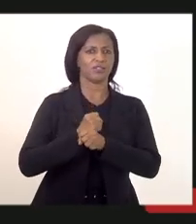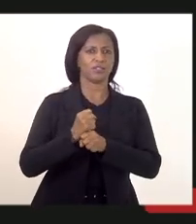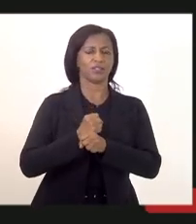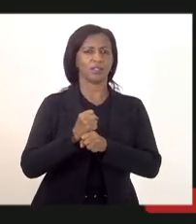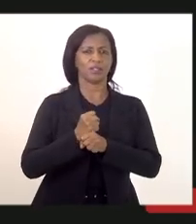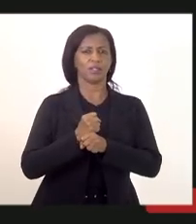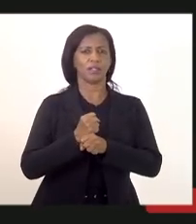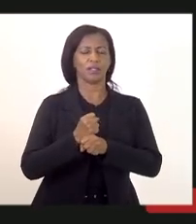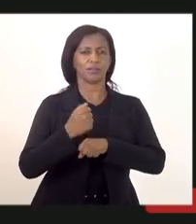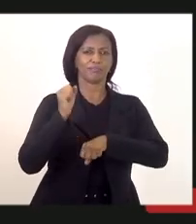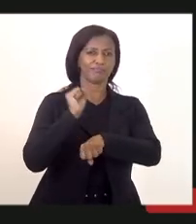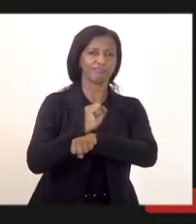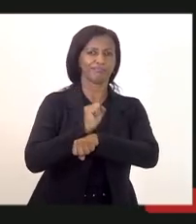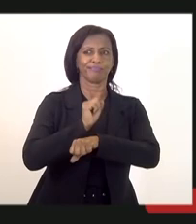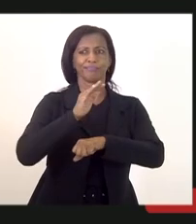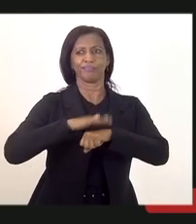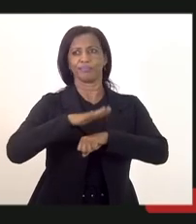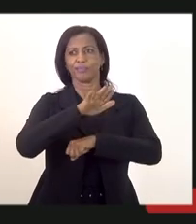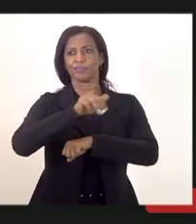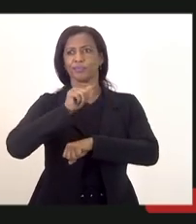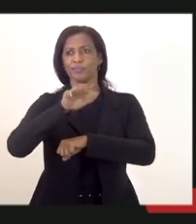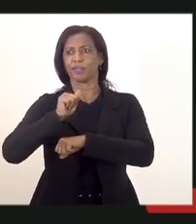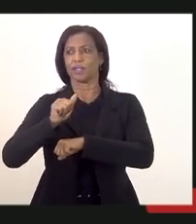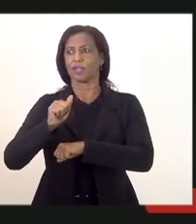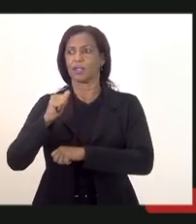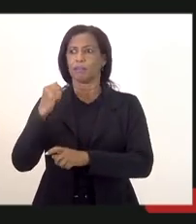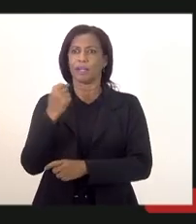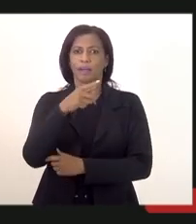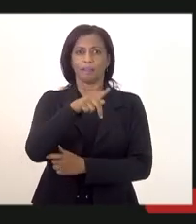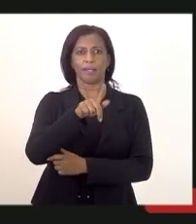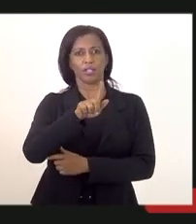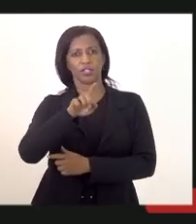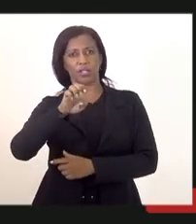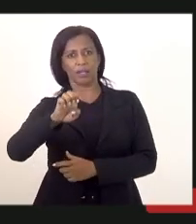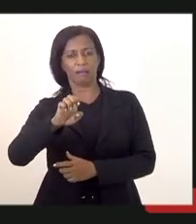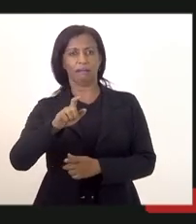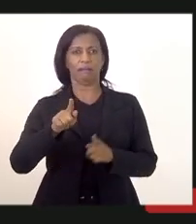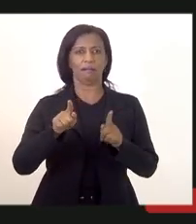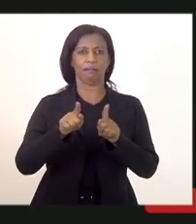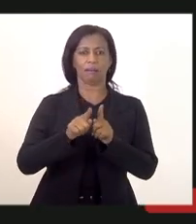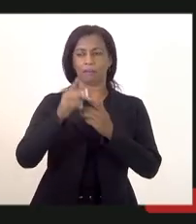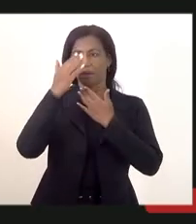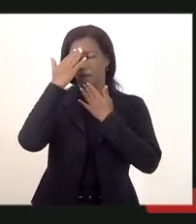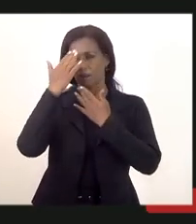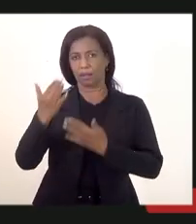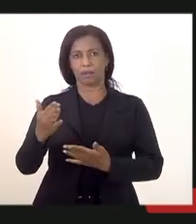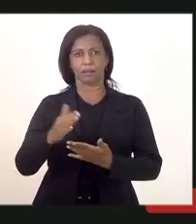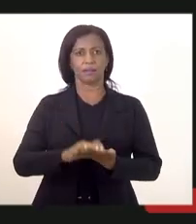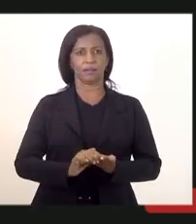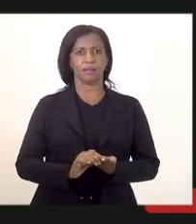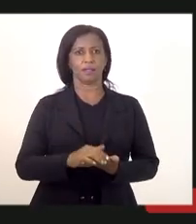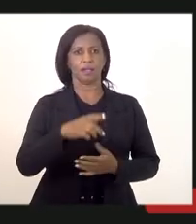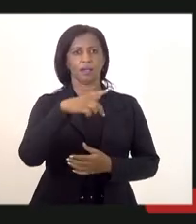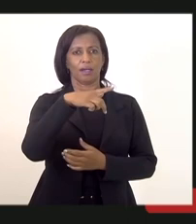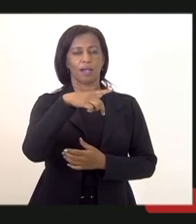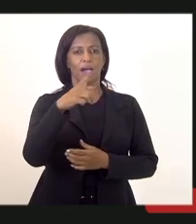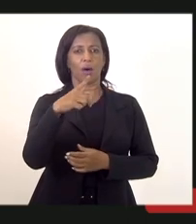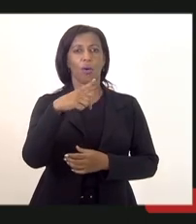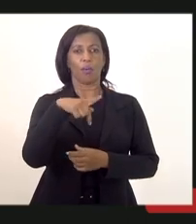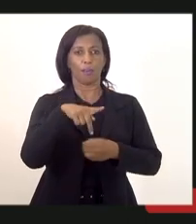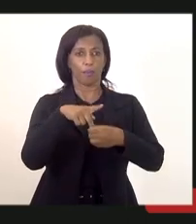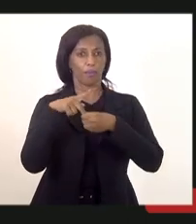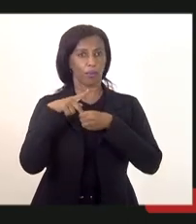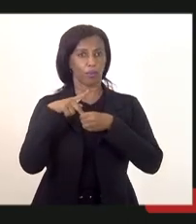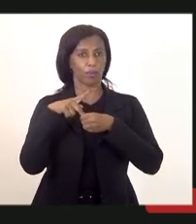esbarreiramos em parecer da PGE até também agradecer ao Procurador-Geral do Estado